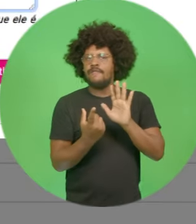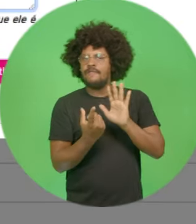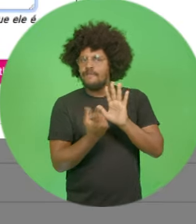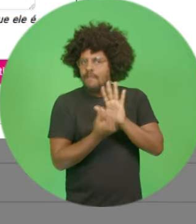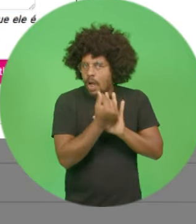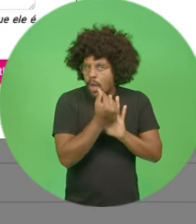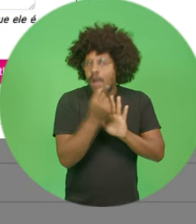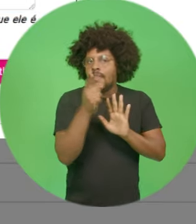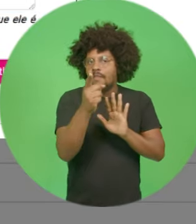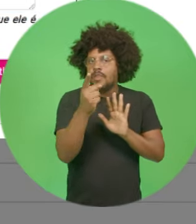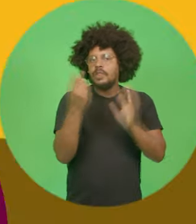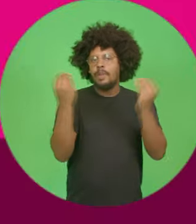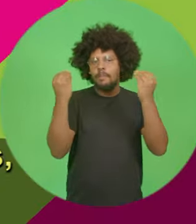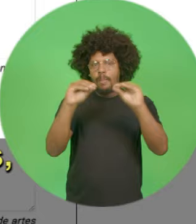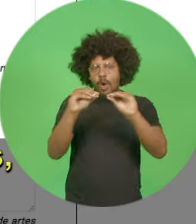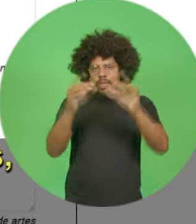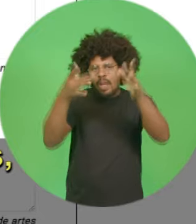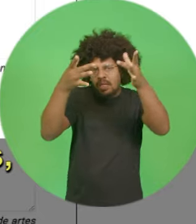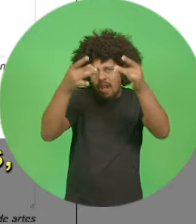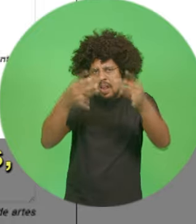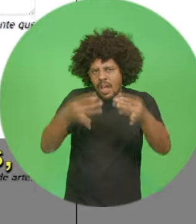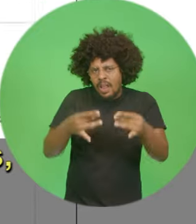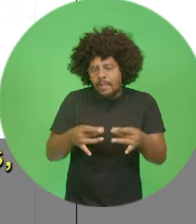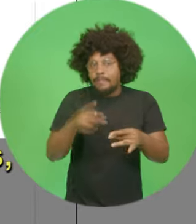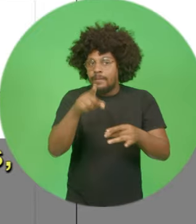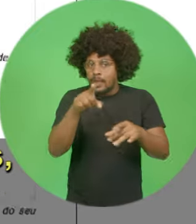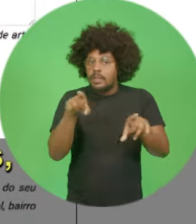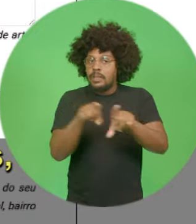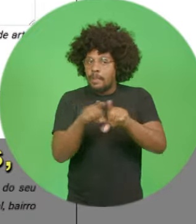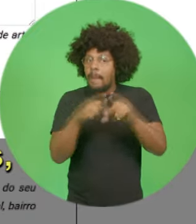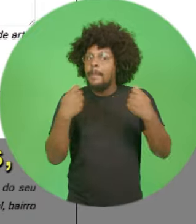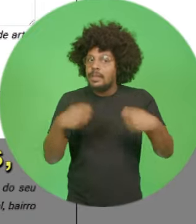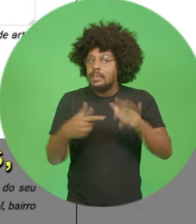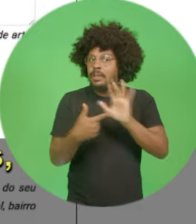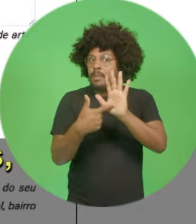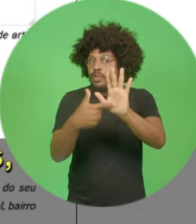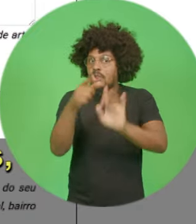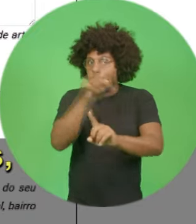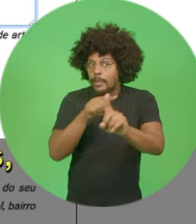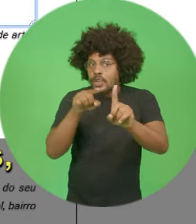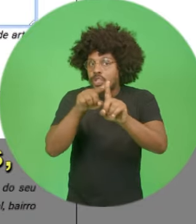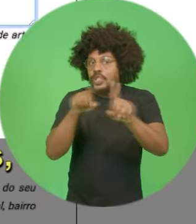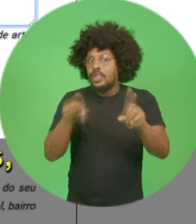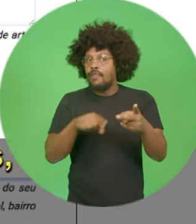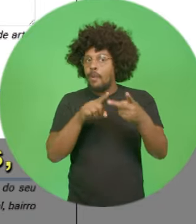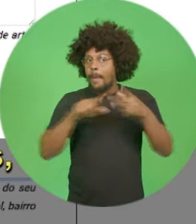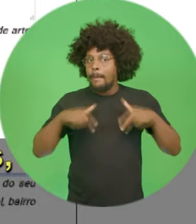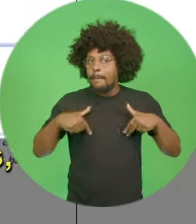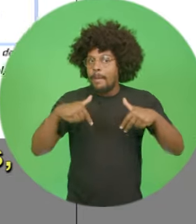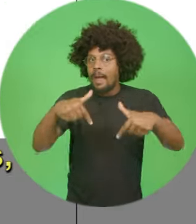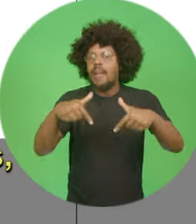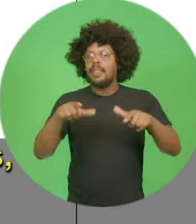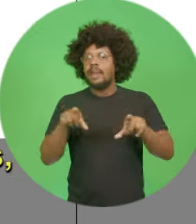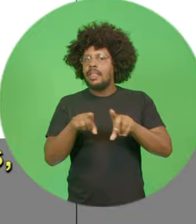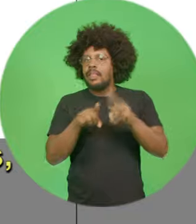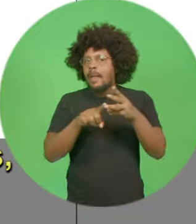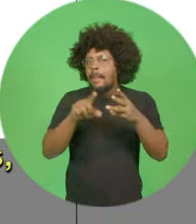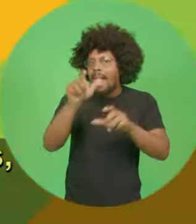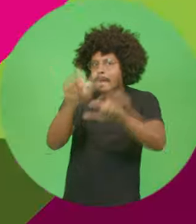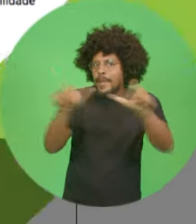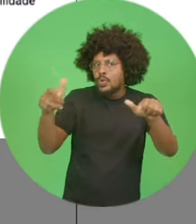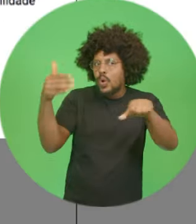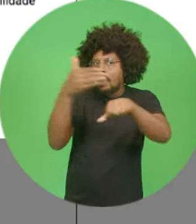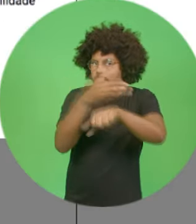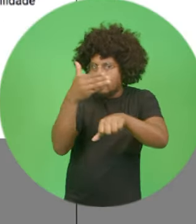e faz a descrição. Além disso, é necessário mostrar os objetivos, metas e o público-alvo.